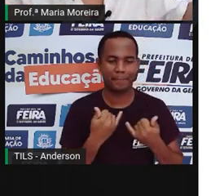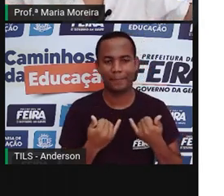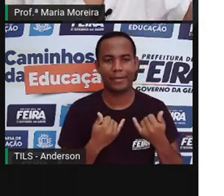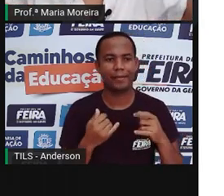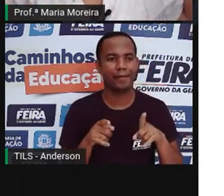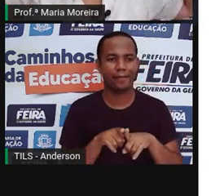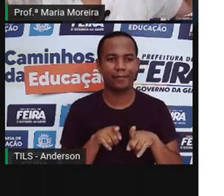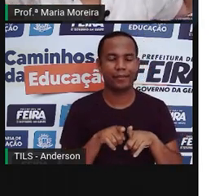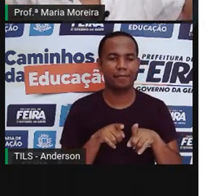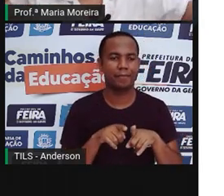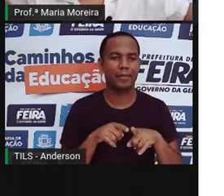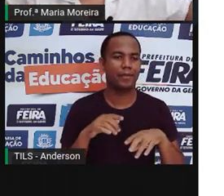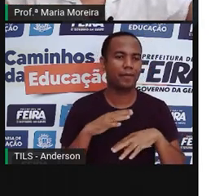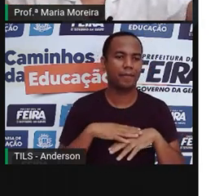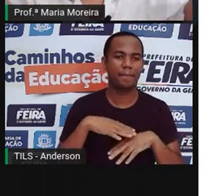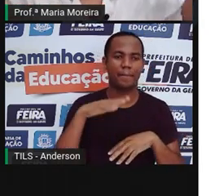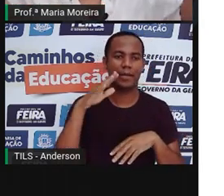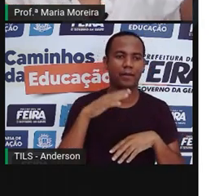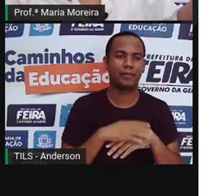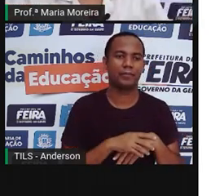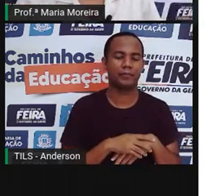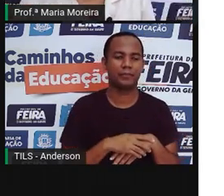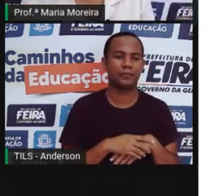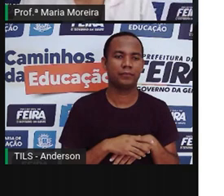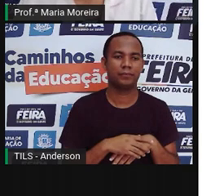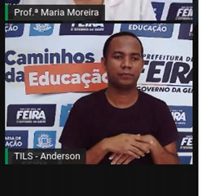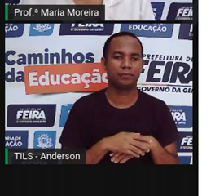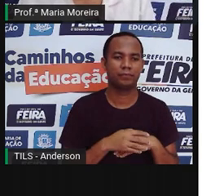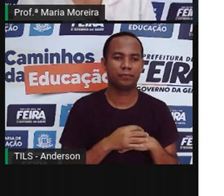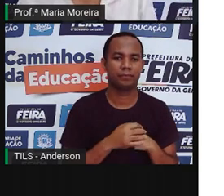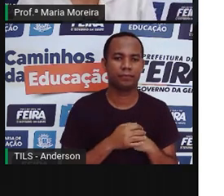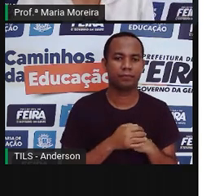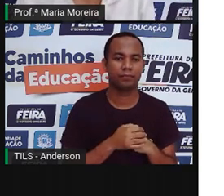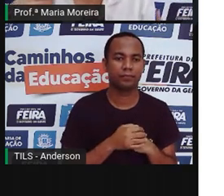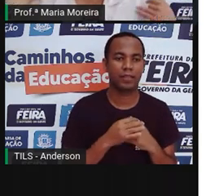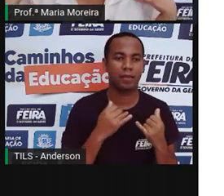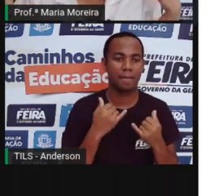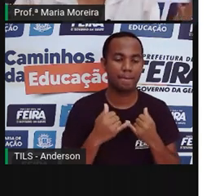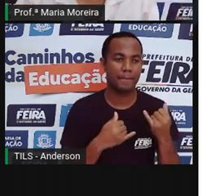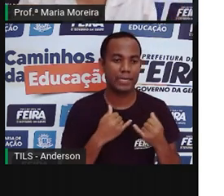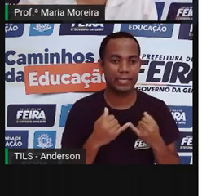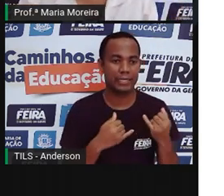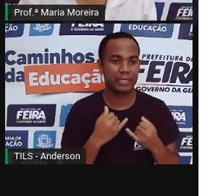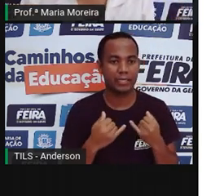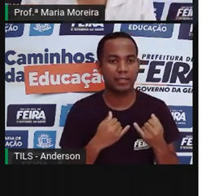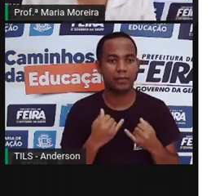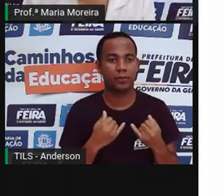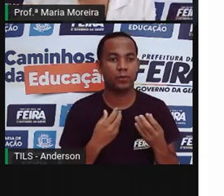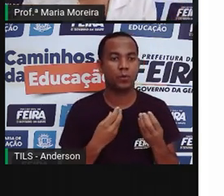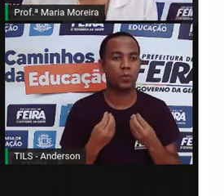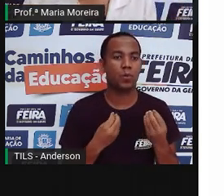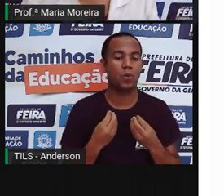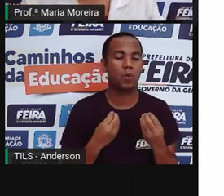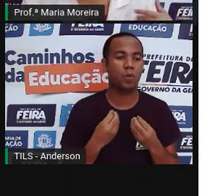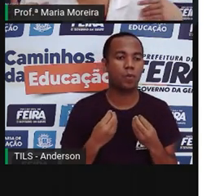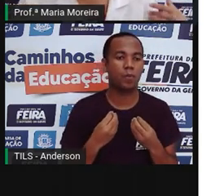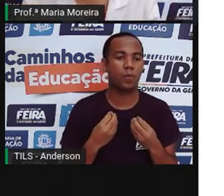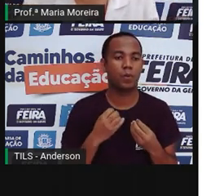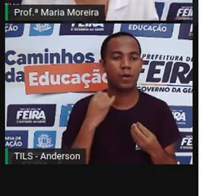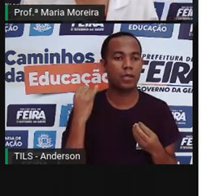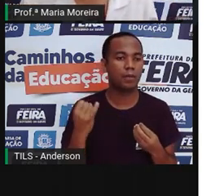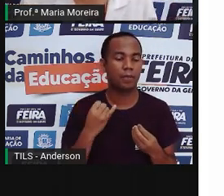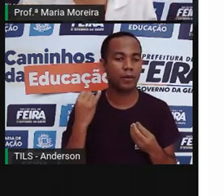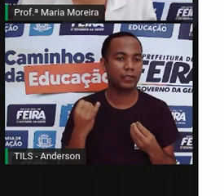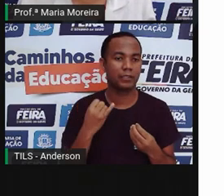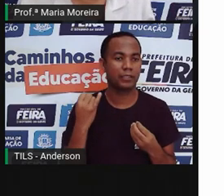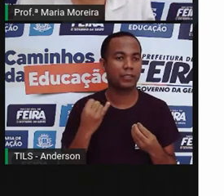do que o quê? Do que esse plástico, do que o vinil, do que a fibra. O brinquedo, material de que é feito o brinquedo, não importa. O importante é